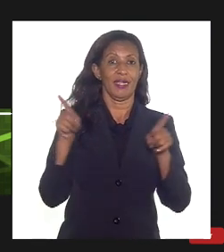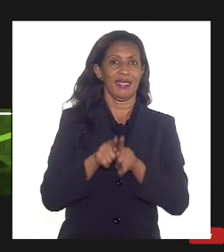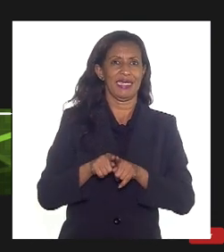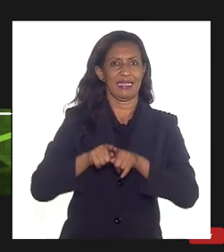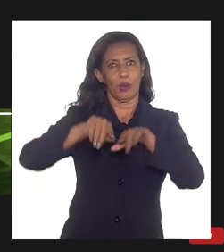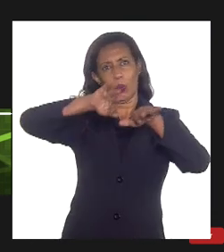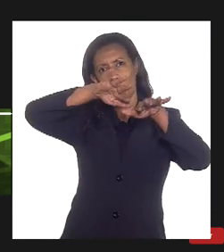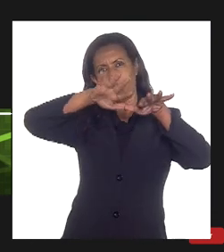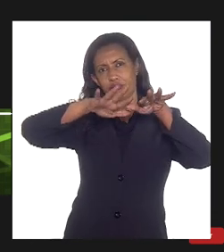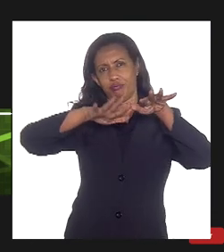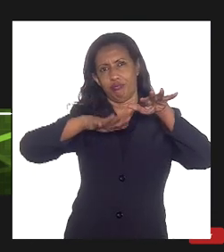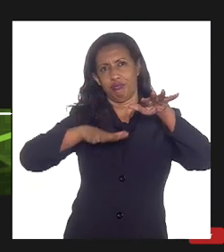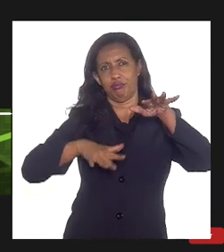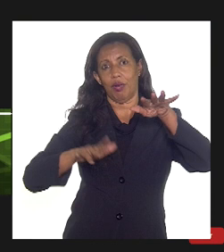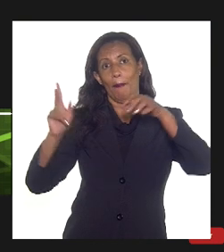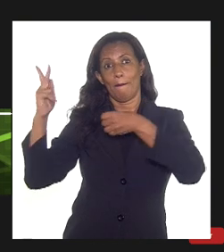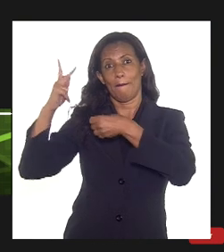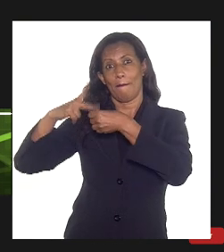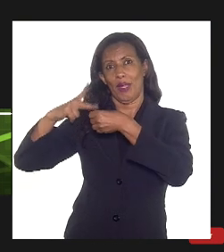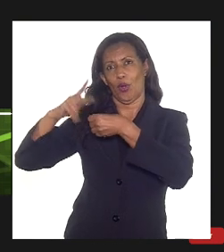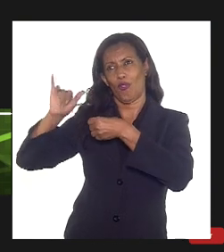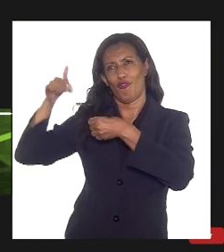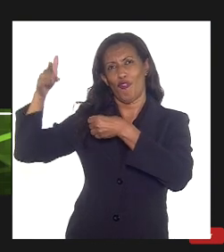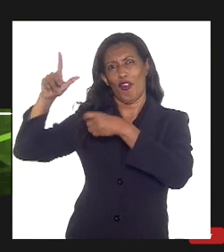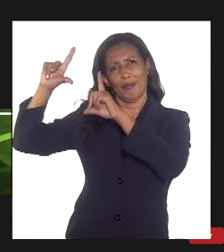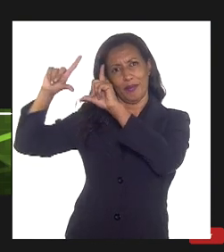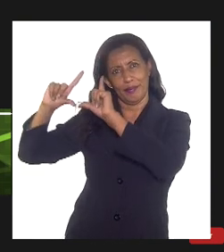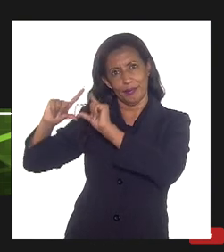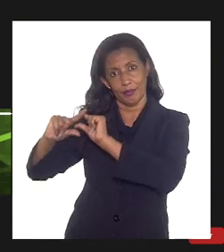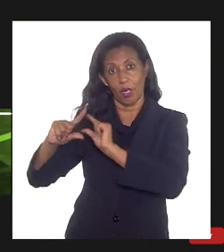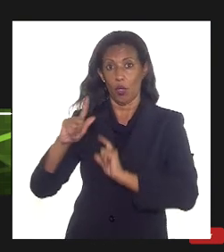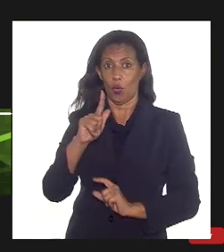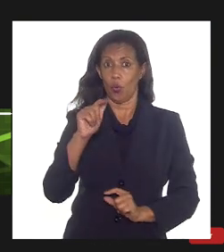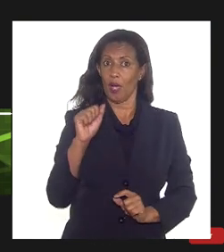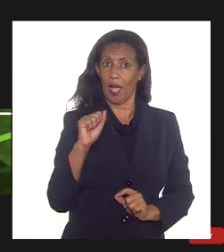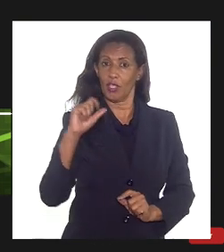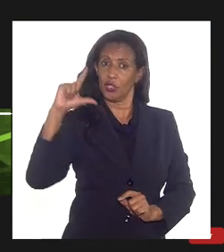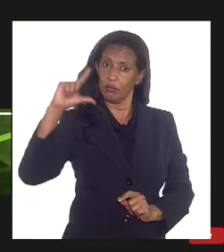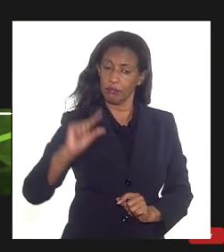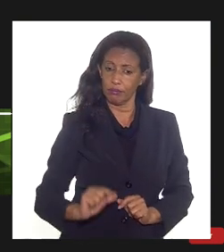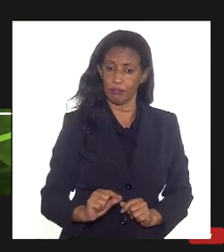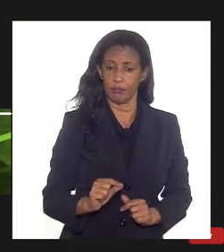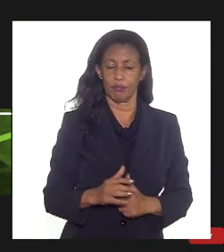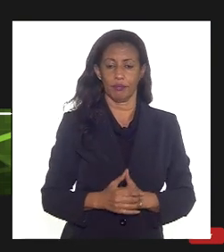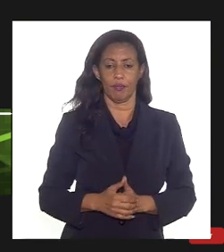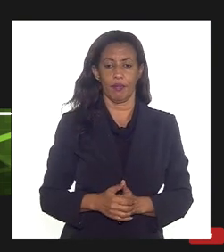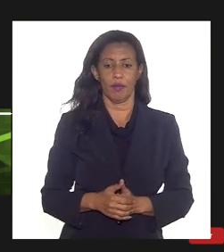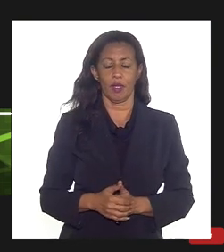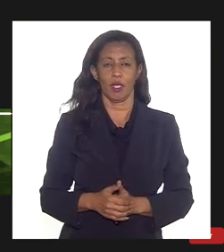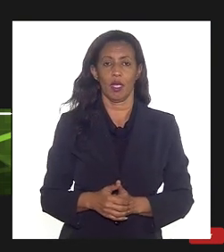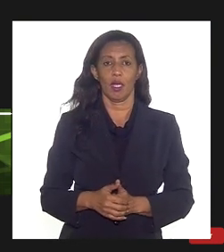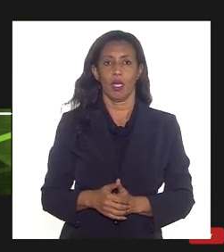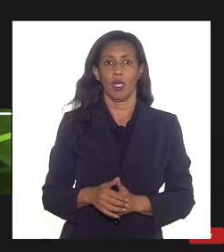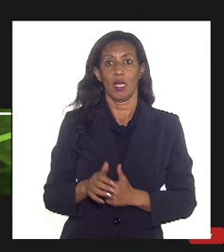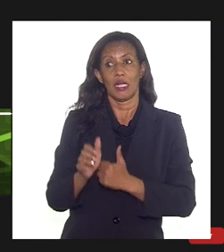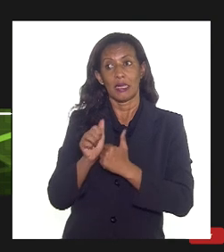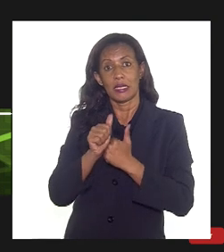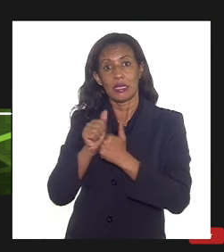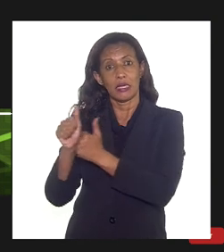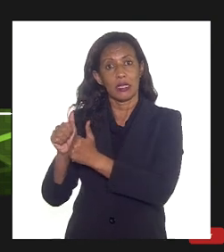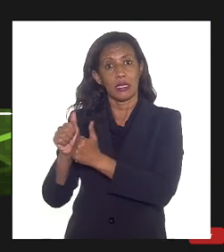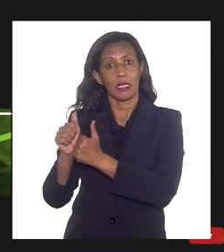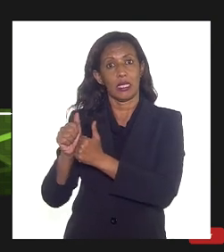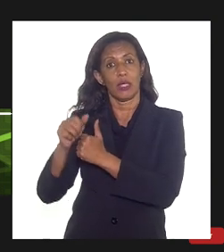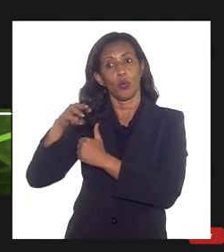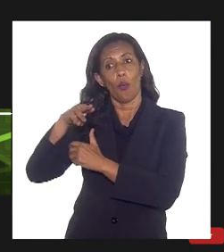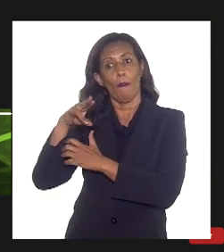internacionais de petróleo então os preços do gás caíram seguindo o mercado internacional chegando a